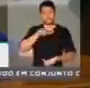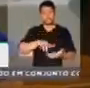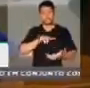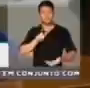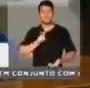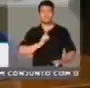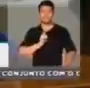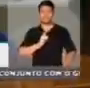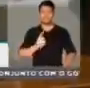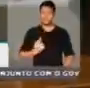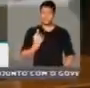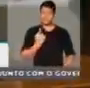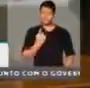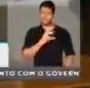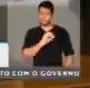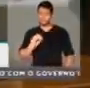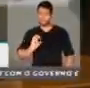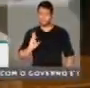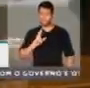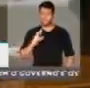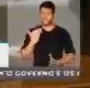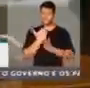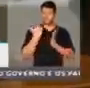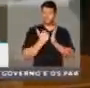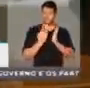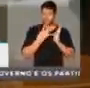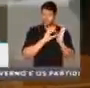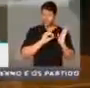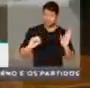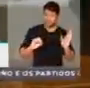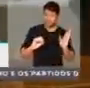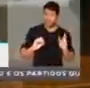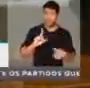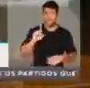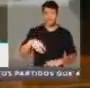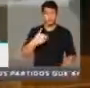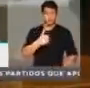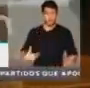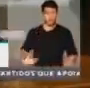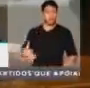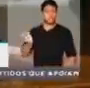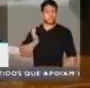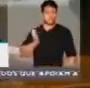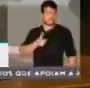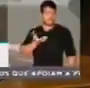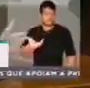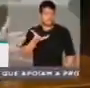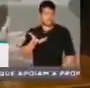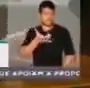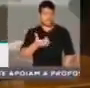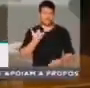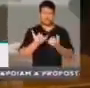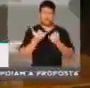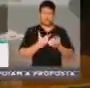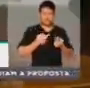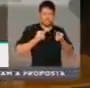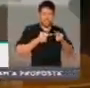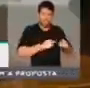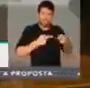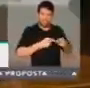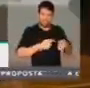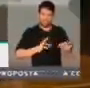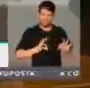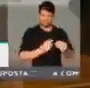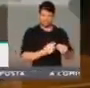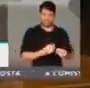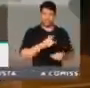de bem quase uns mil reais para quatrocentos somente. O governo dos riquinhos quer maltratar muita gente. Outra meta apresentada